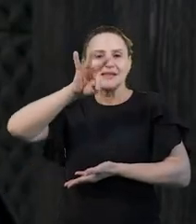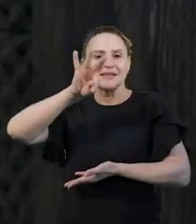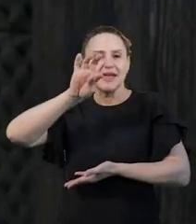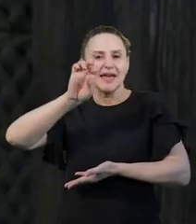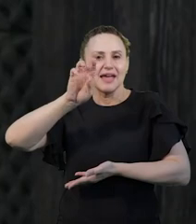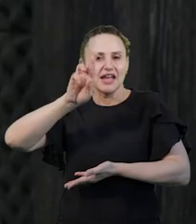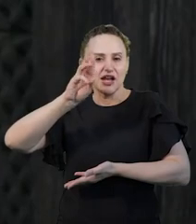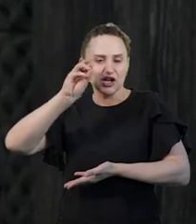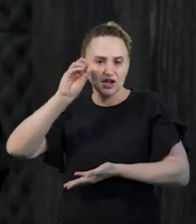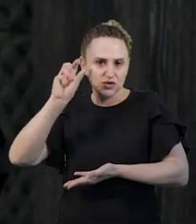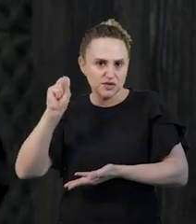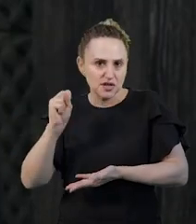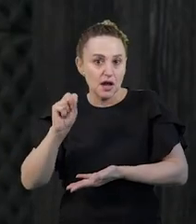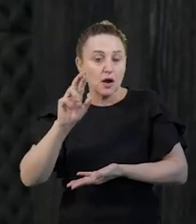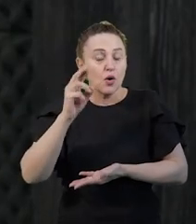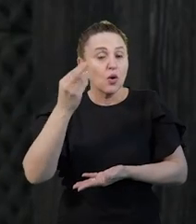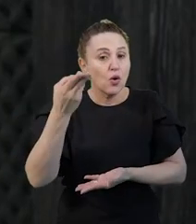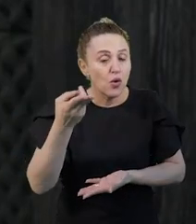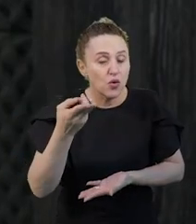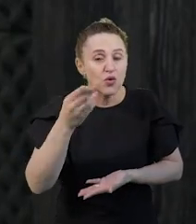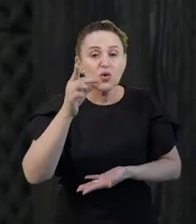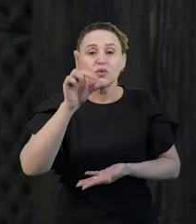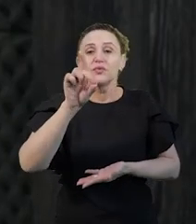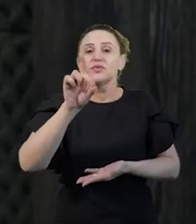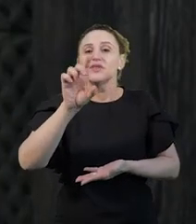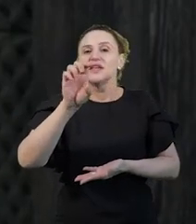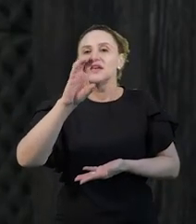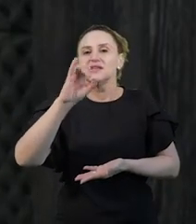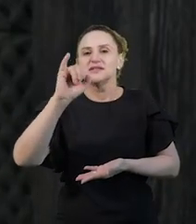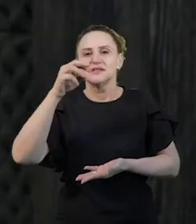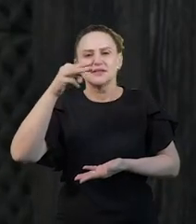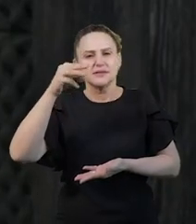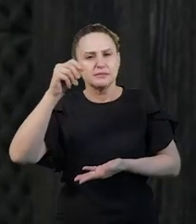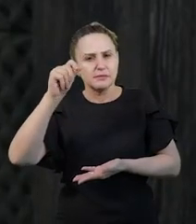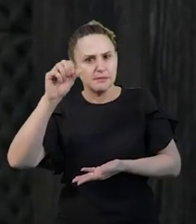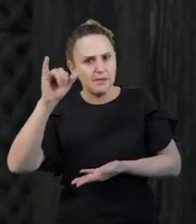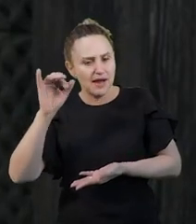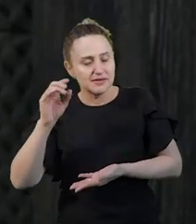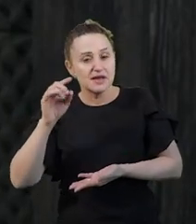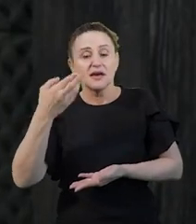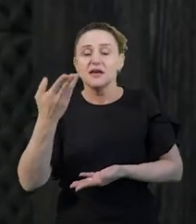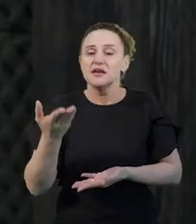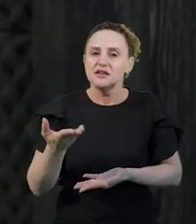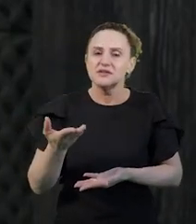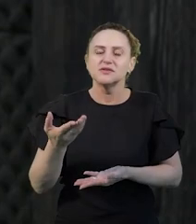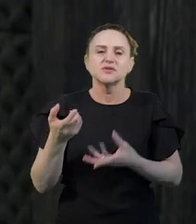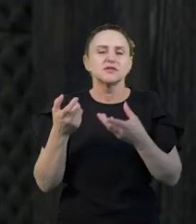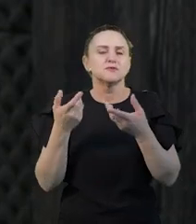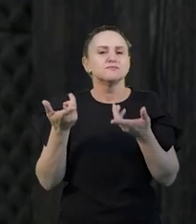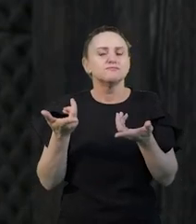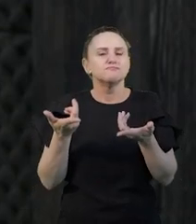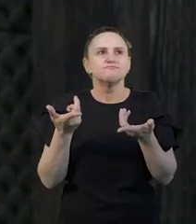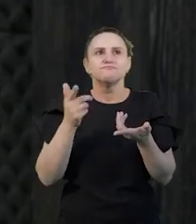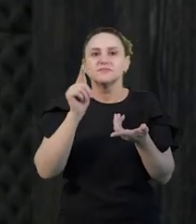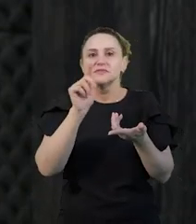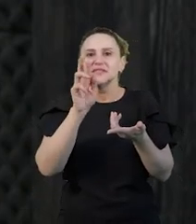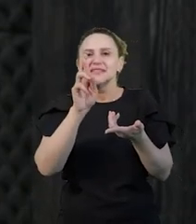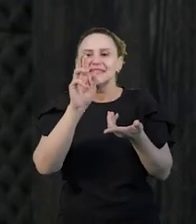animais, pessoas, e esses são grandezas discretas. Uma pessoa, duas pessoas, um animal, dois animais.